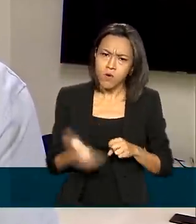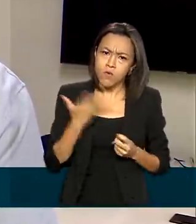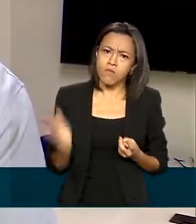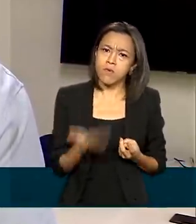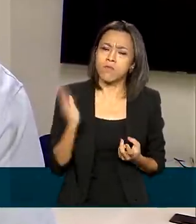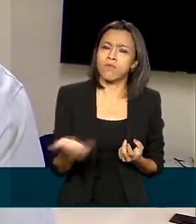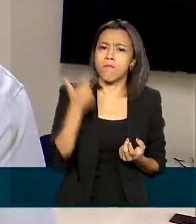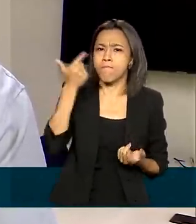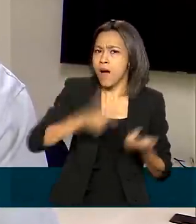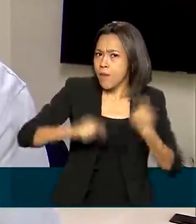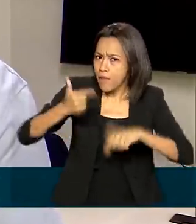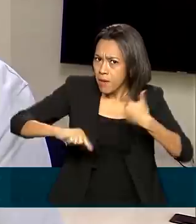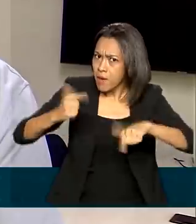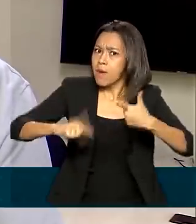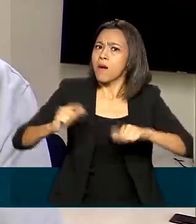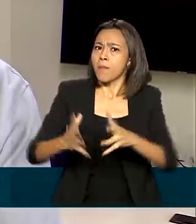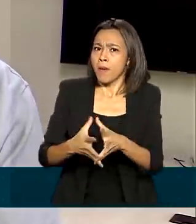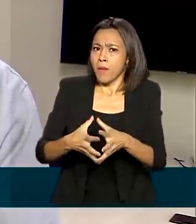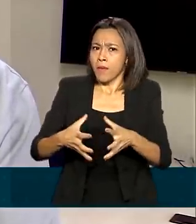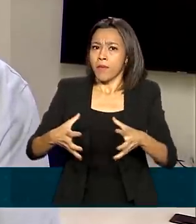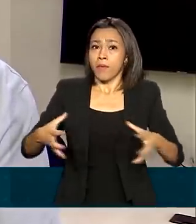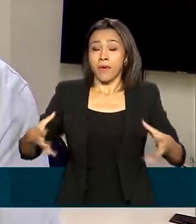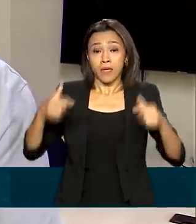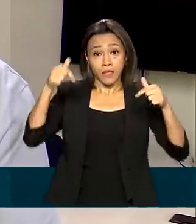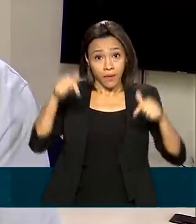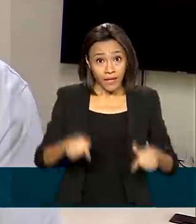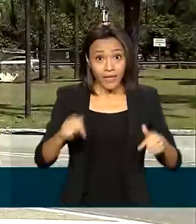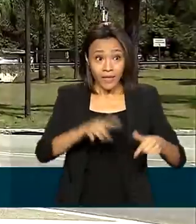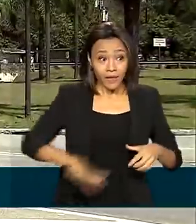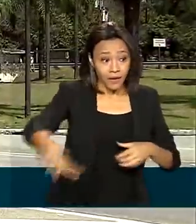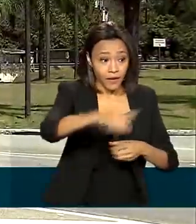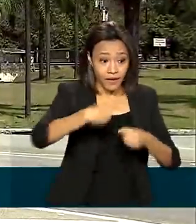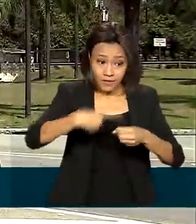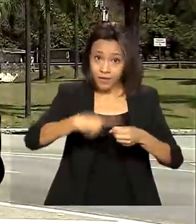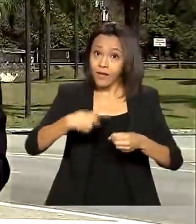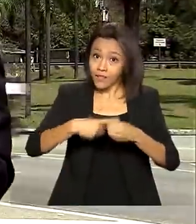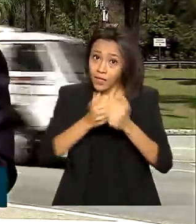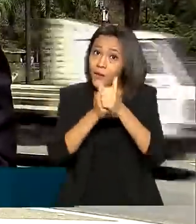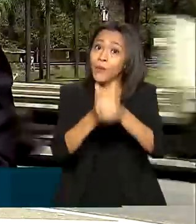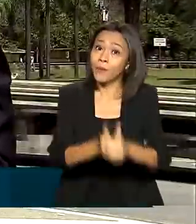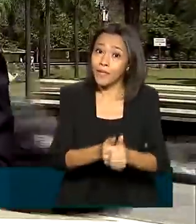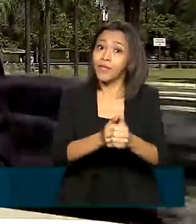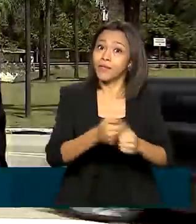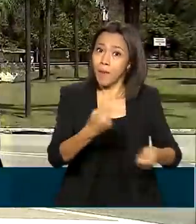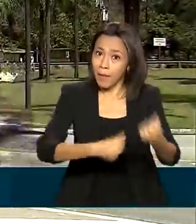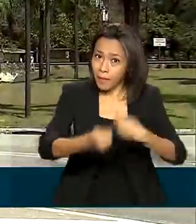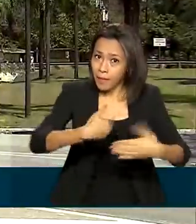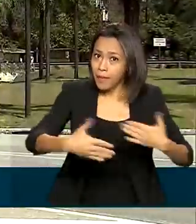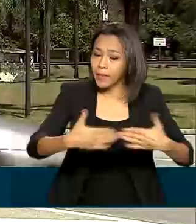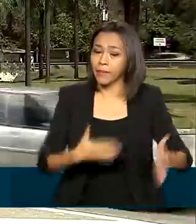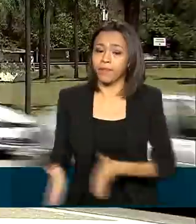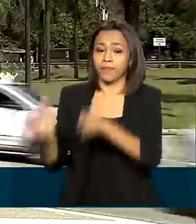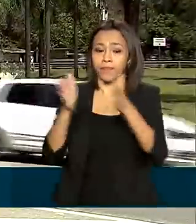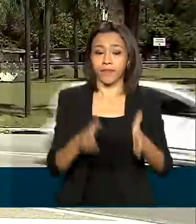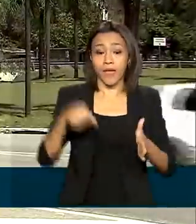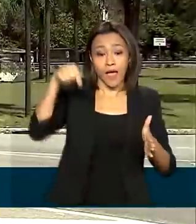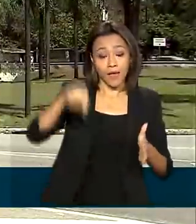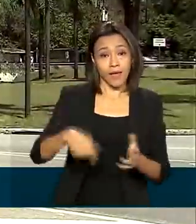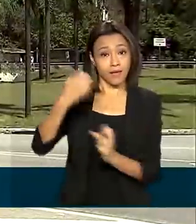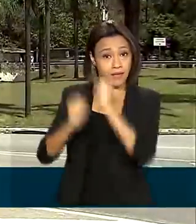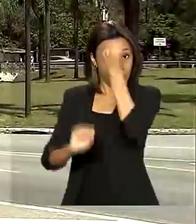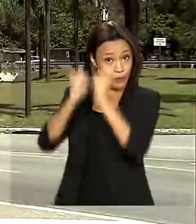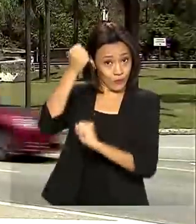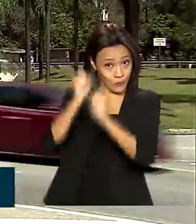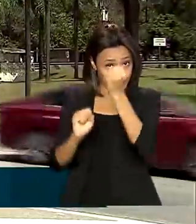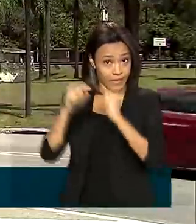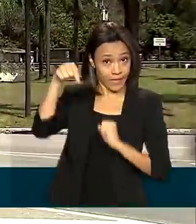nós vamos gerar mais produto acabado. Então, Uzi Minas acompanha o crescimento do mercado. Com cerca de 6 mil funcionários, a Uzi Minas, em Patinga, é